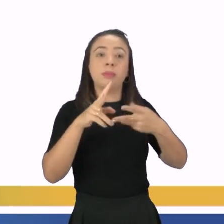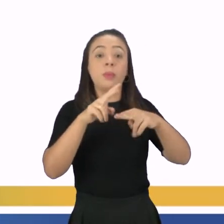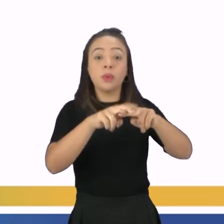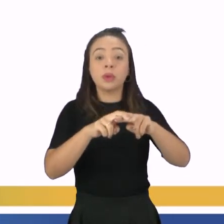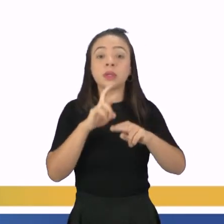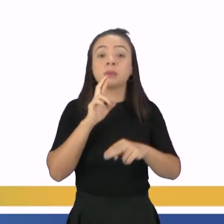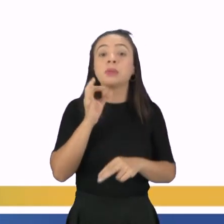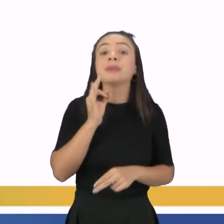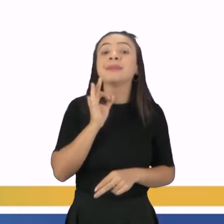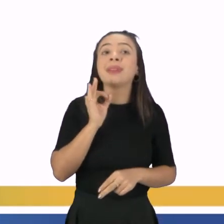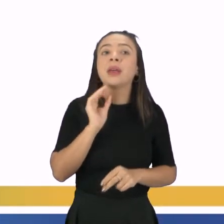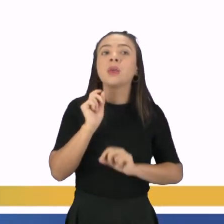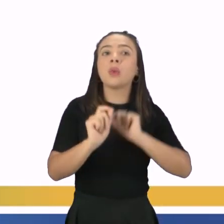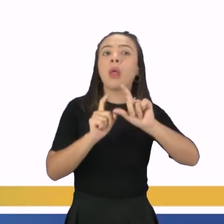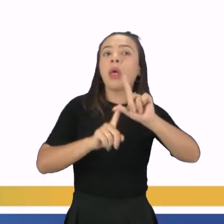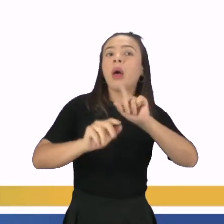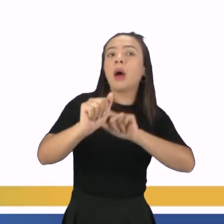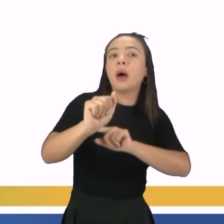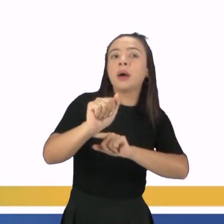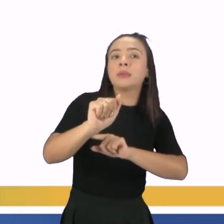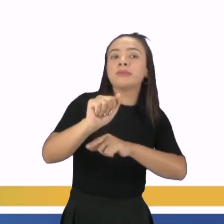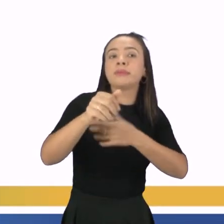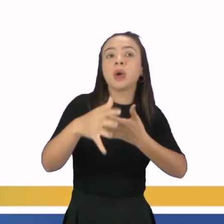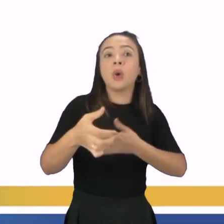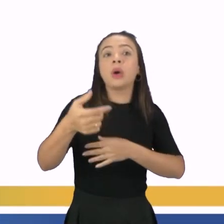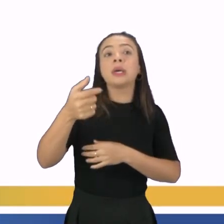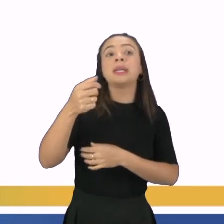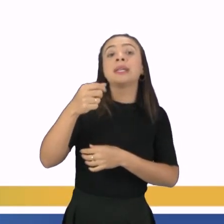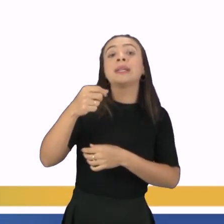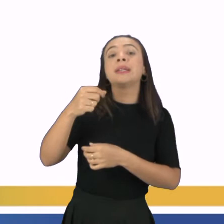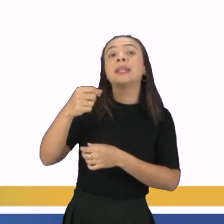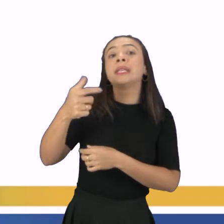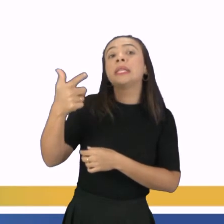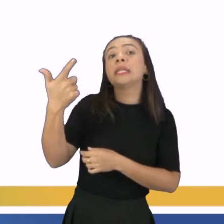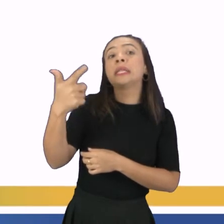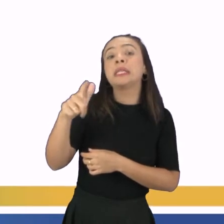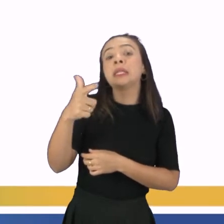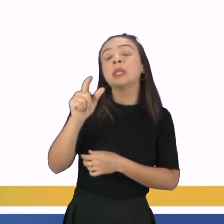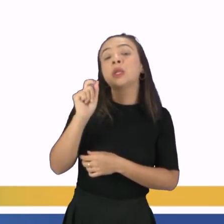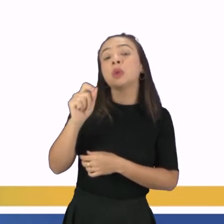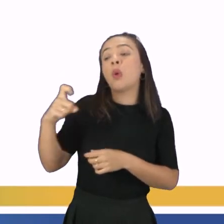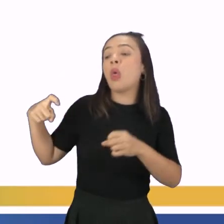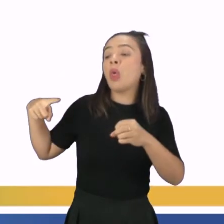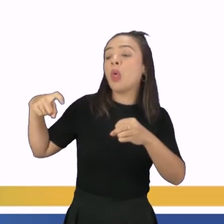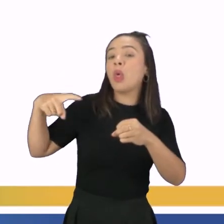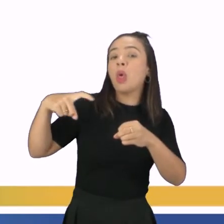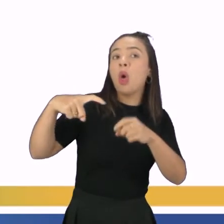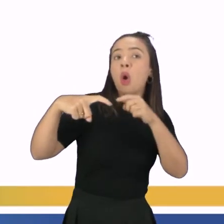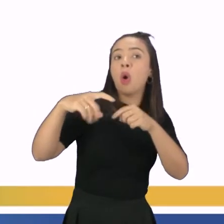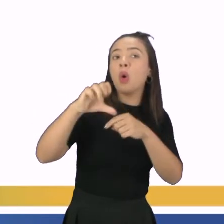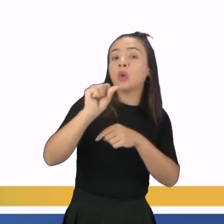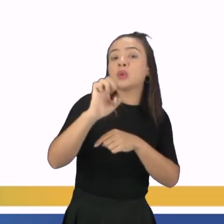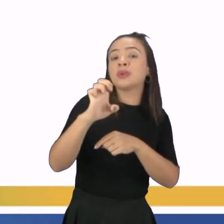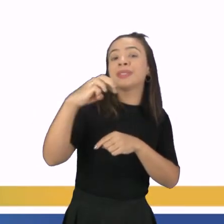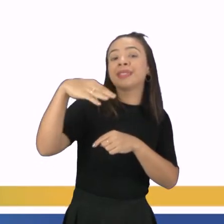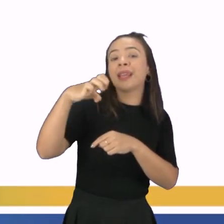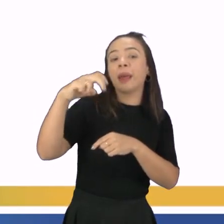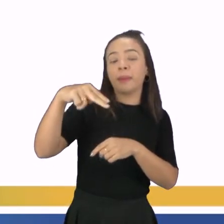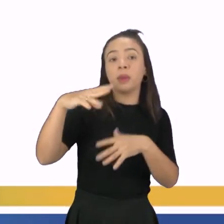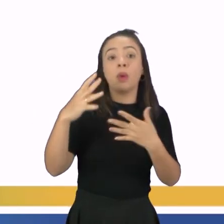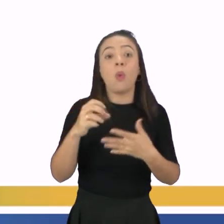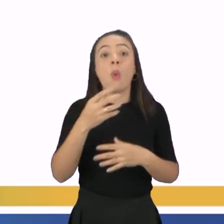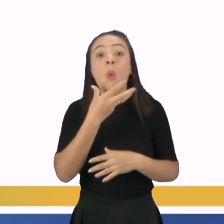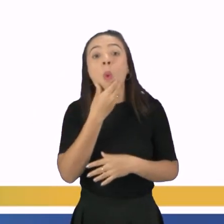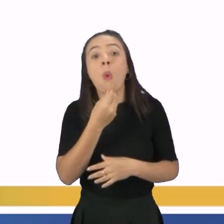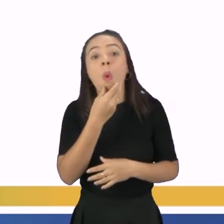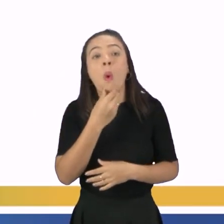correta da letra 4 é a letra A Que fala Ausência de espermatozoide no sêmen Então, o homem que faz vasectomia,